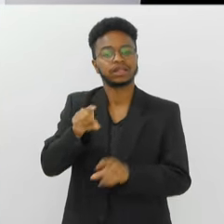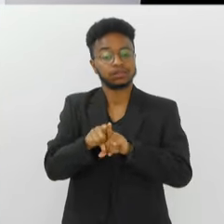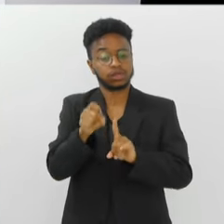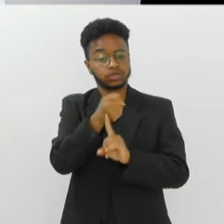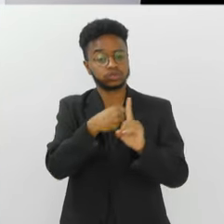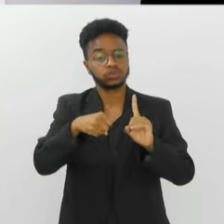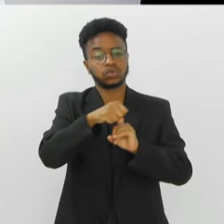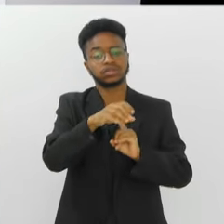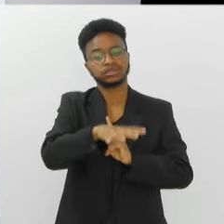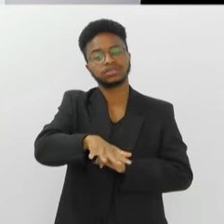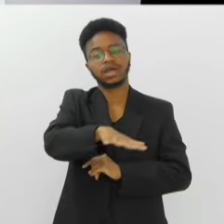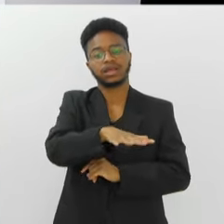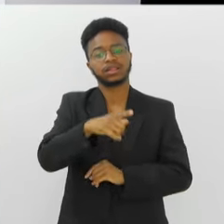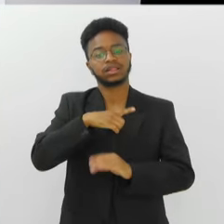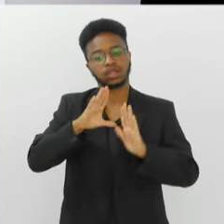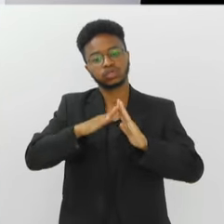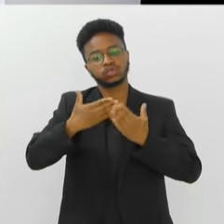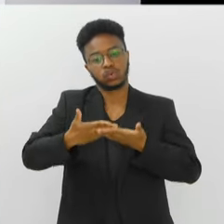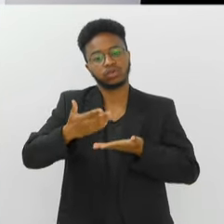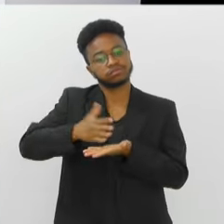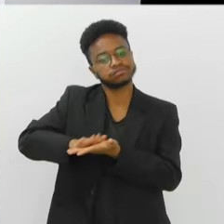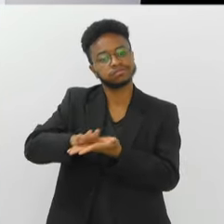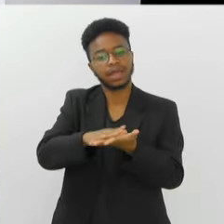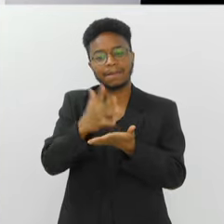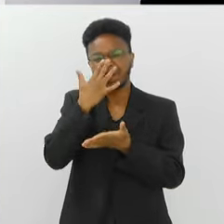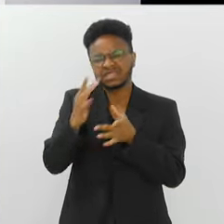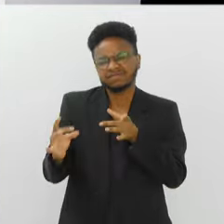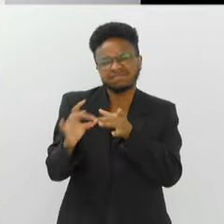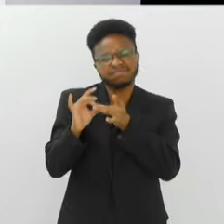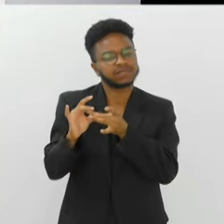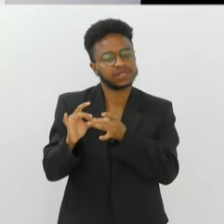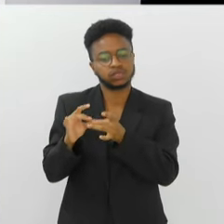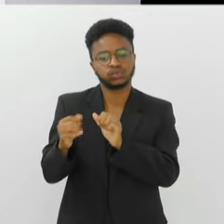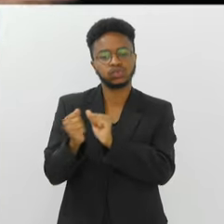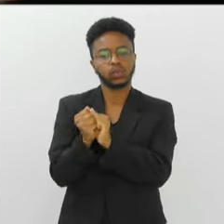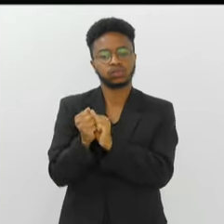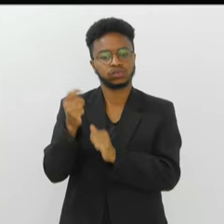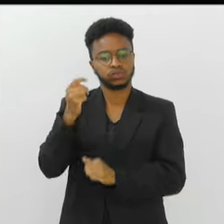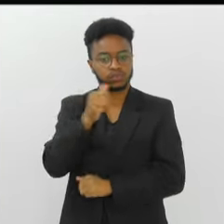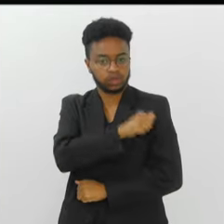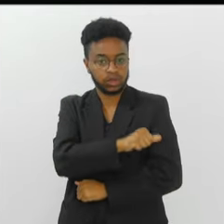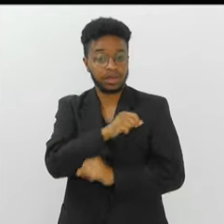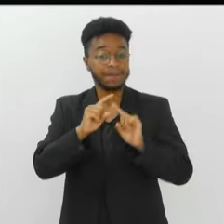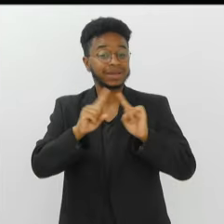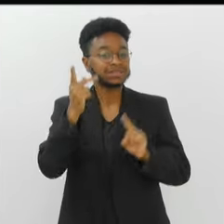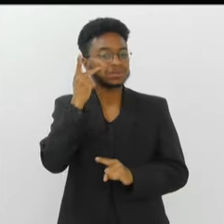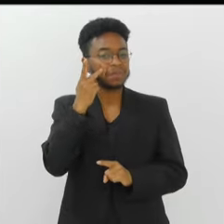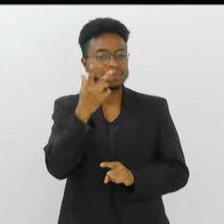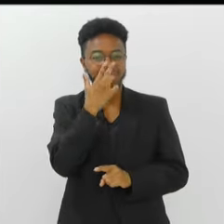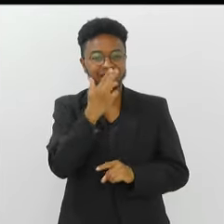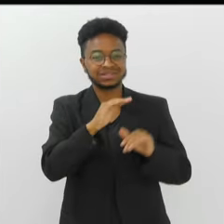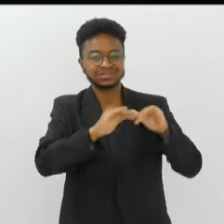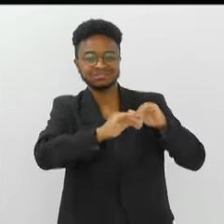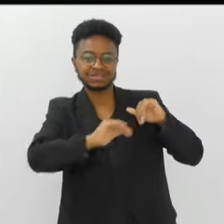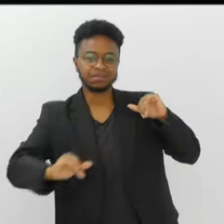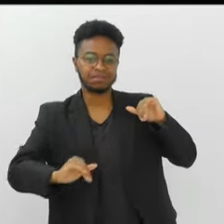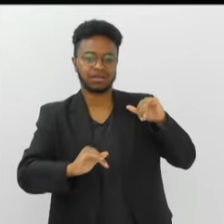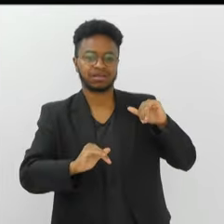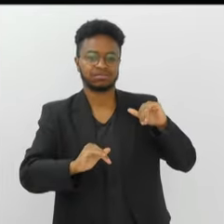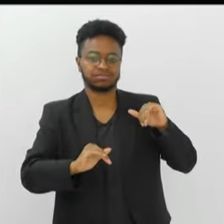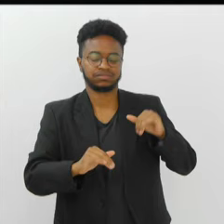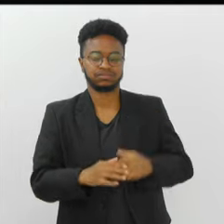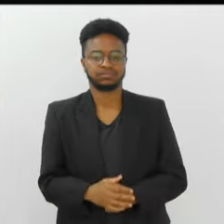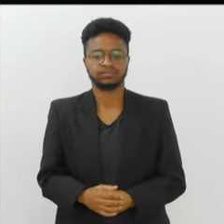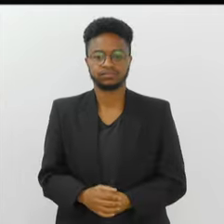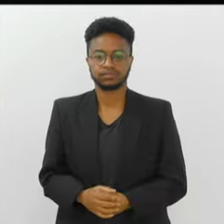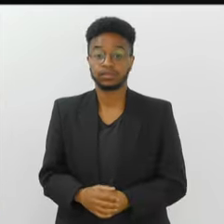a sociedade tem as escolas de samba no Rio como parte de si, São Paulo não. Os desfiles é quase um gueto, é quase algo à